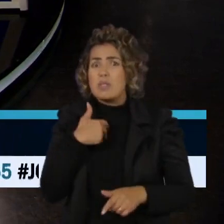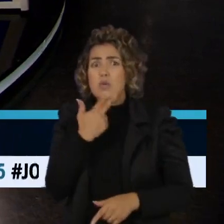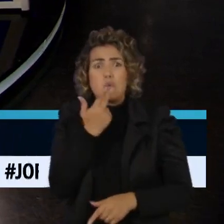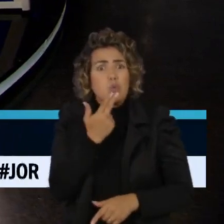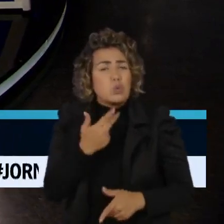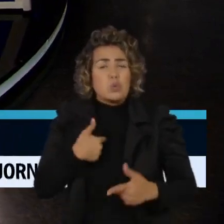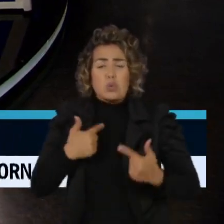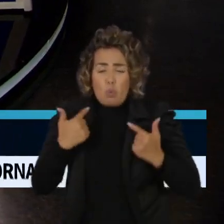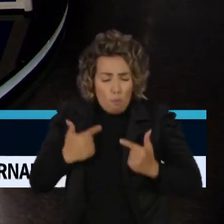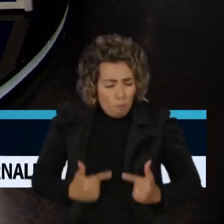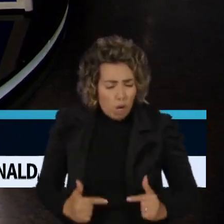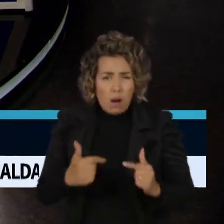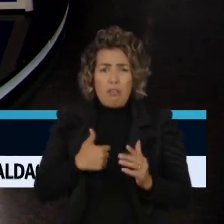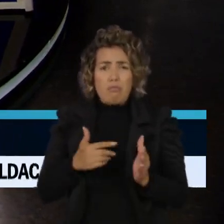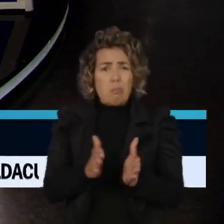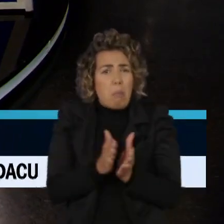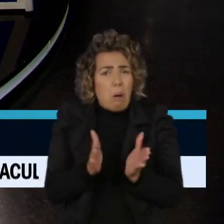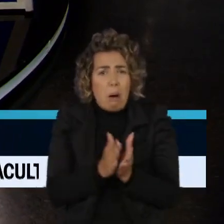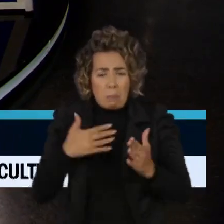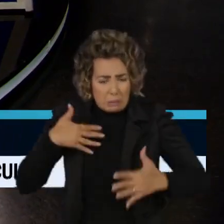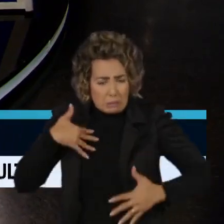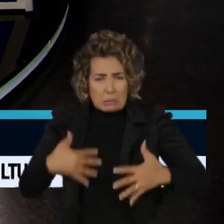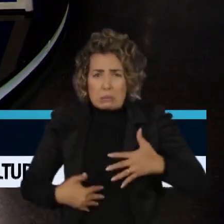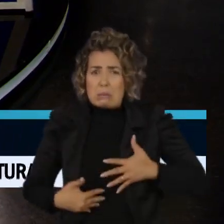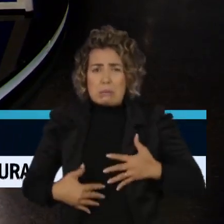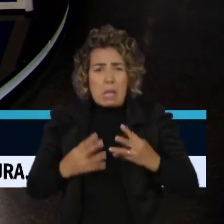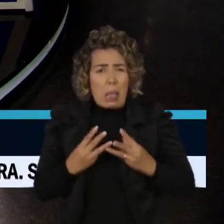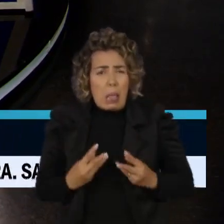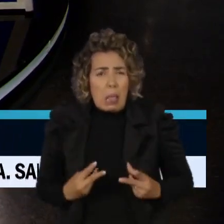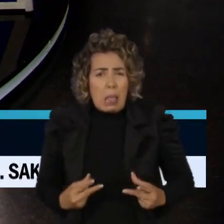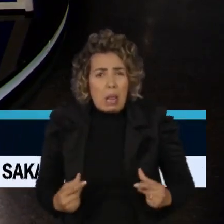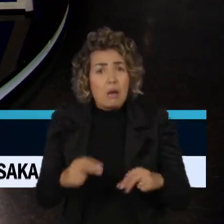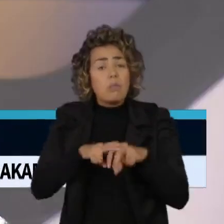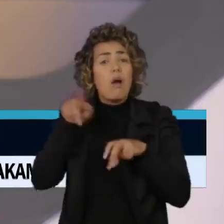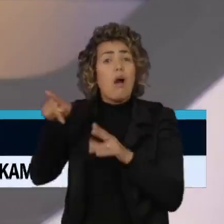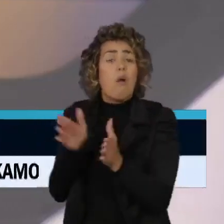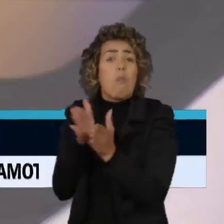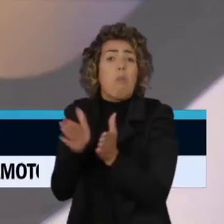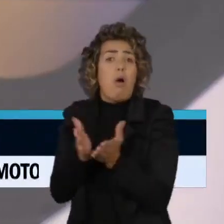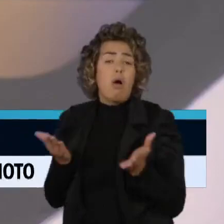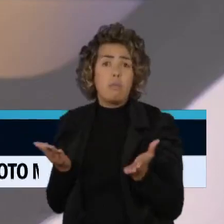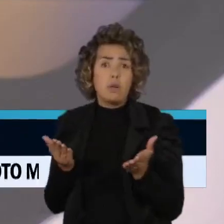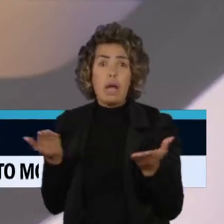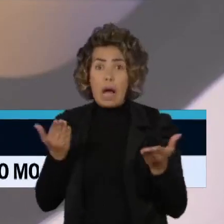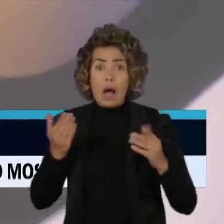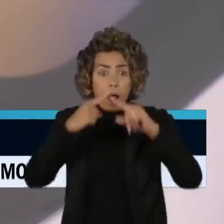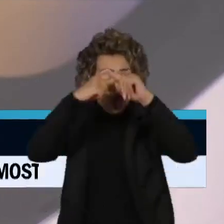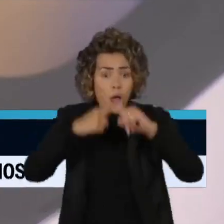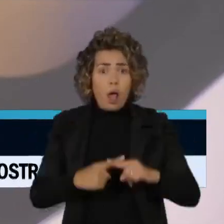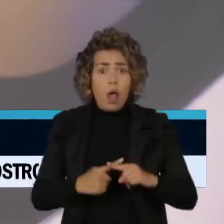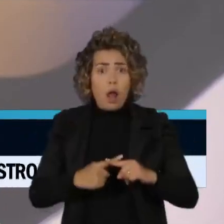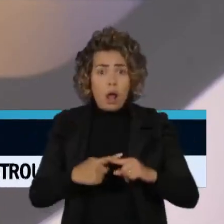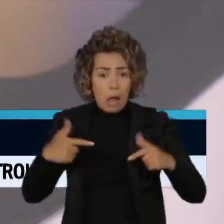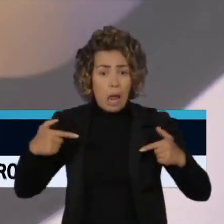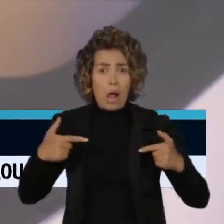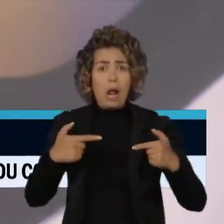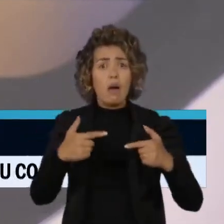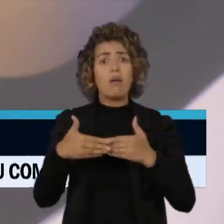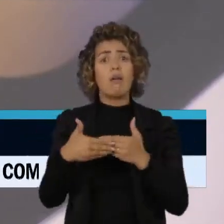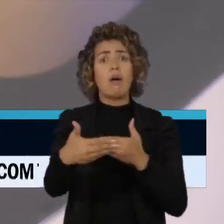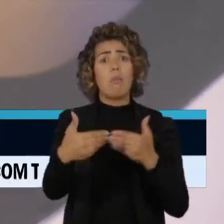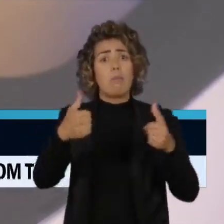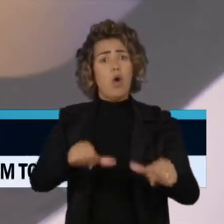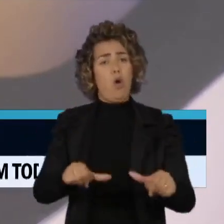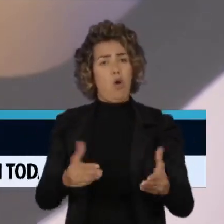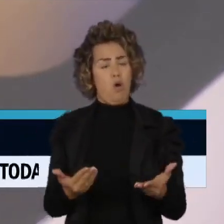quer dizer, um dos países mais pobres do mundo. E é esse conflito que pode agravar ainda mais essa situação. É muito, muito grave